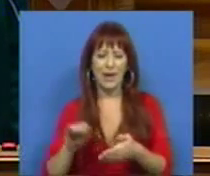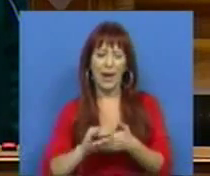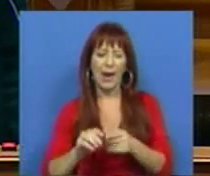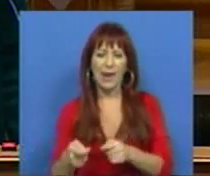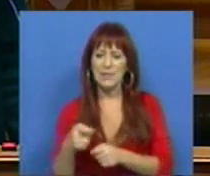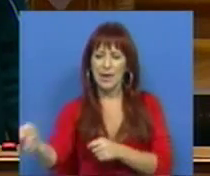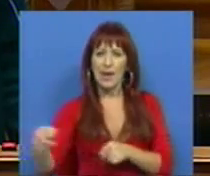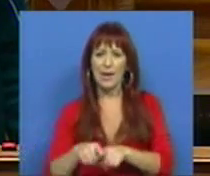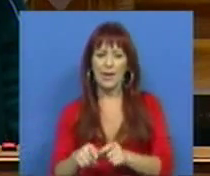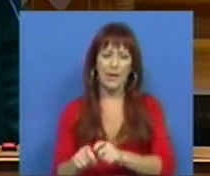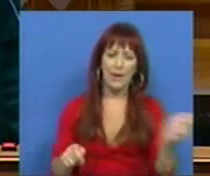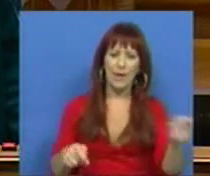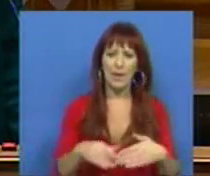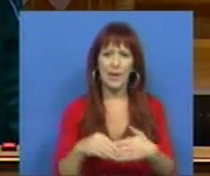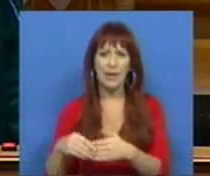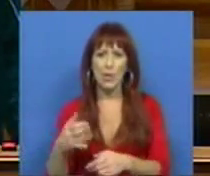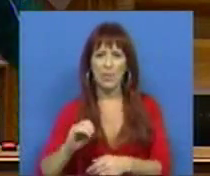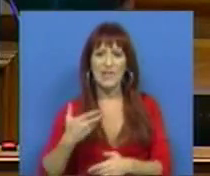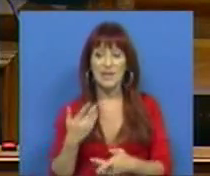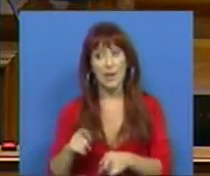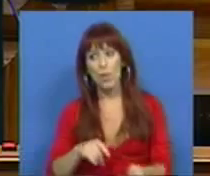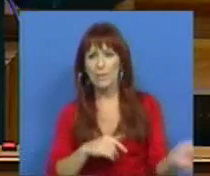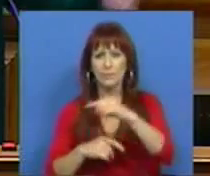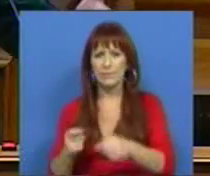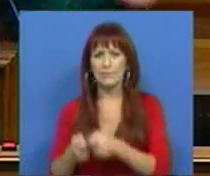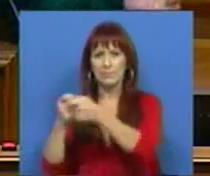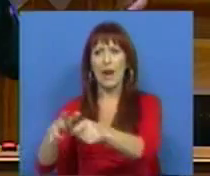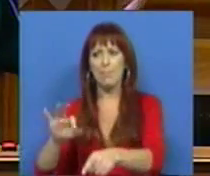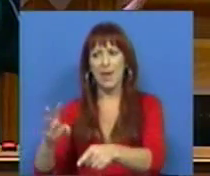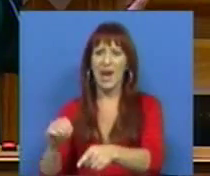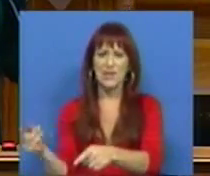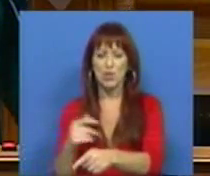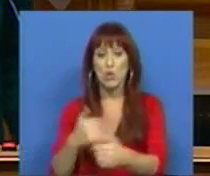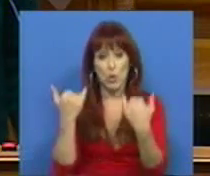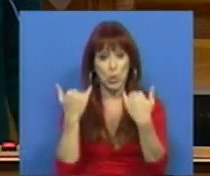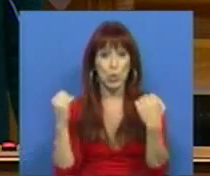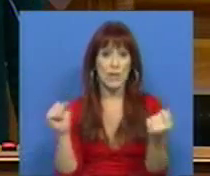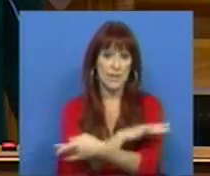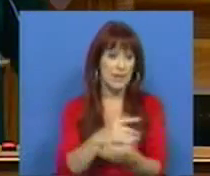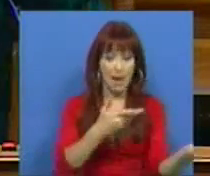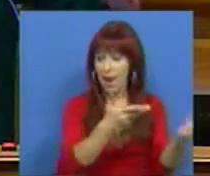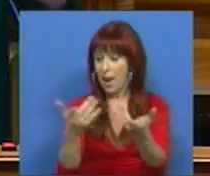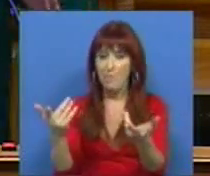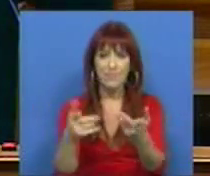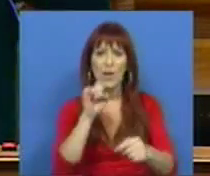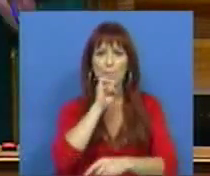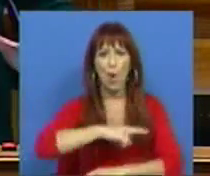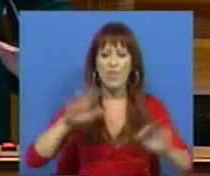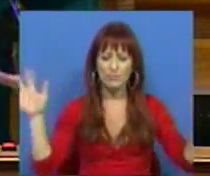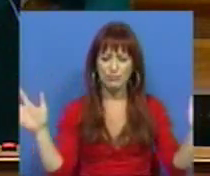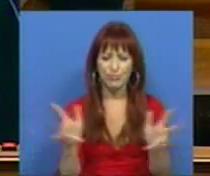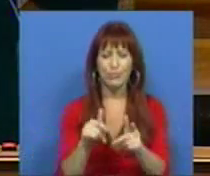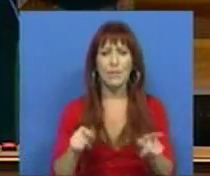por parte da liderança da bancada do PSD em direção à bancada do PSD, são essas as notícias que correm, é que possa haver uma